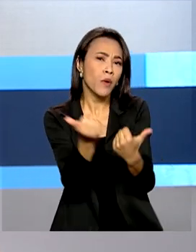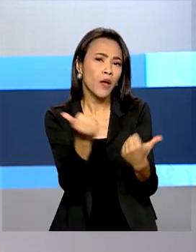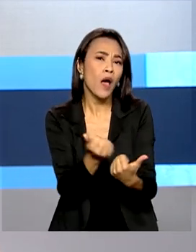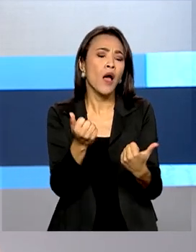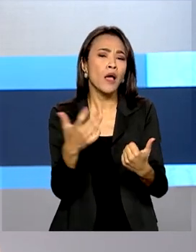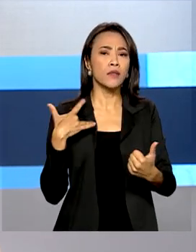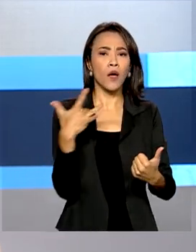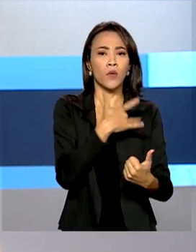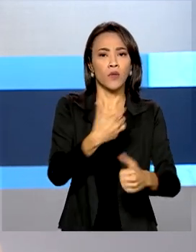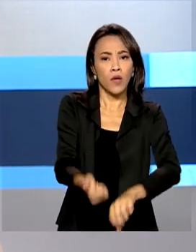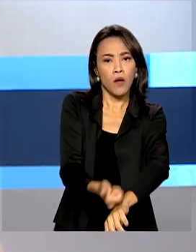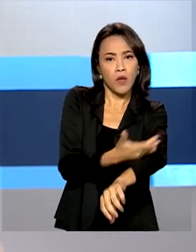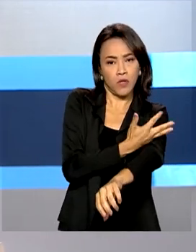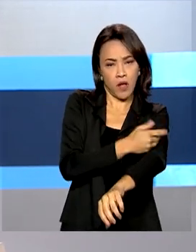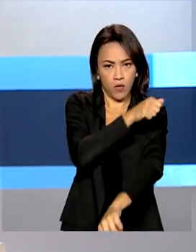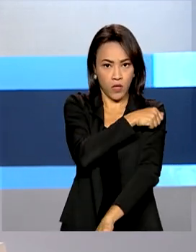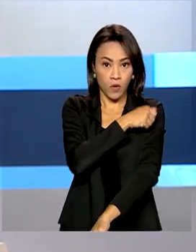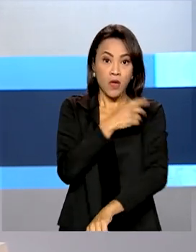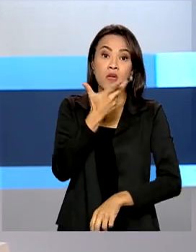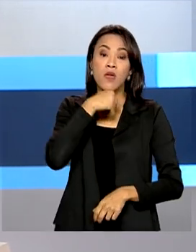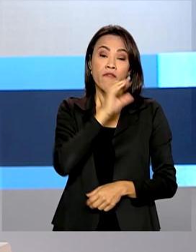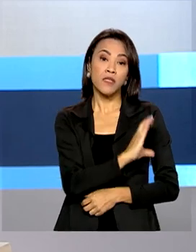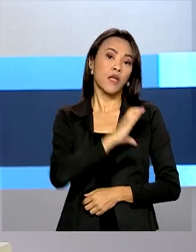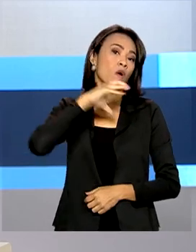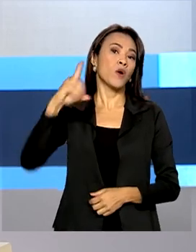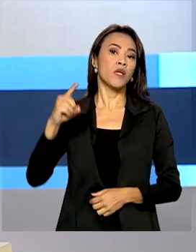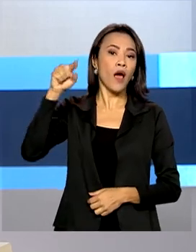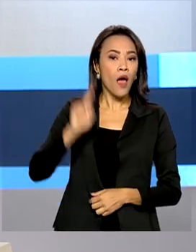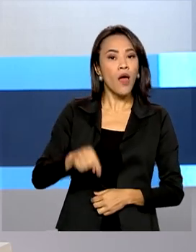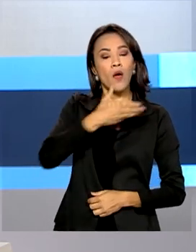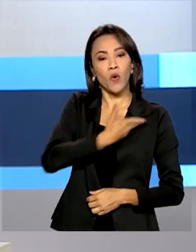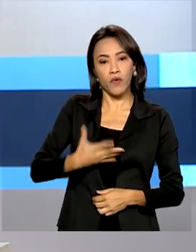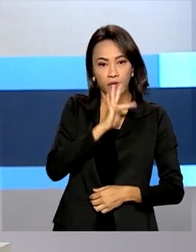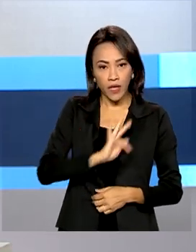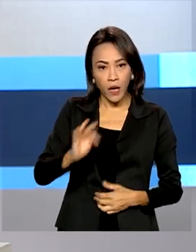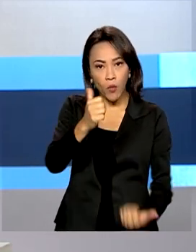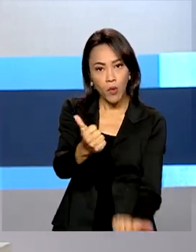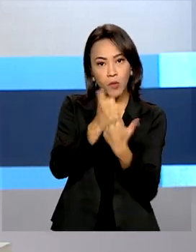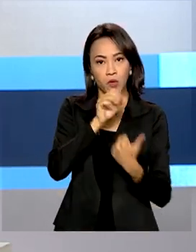O programa será coordenado pela União em colaboração com estados, distrito federal e municípios.